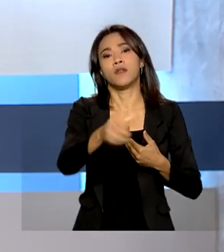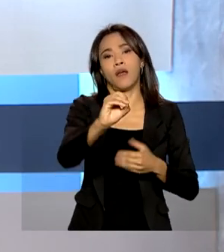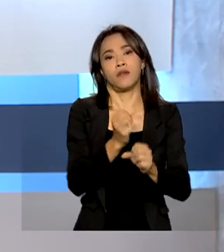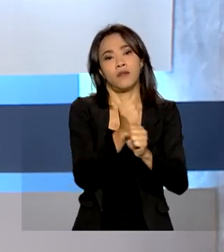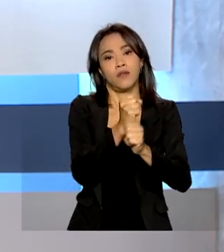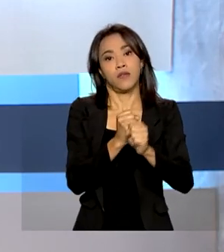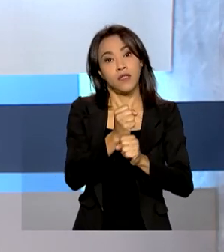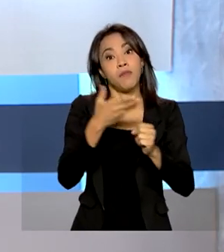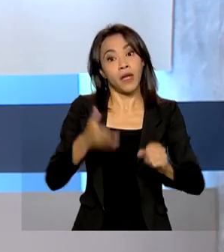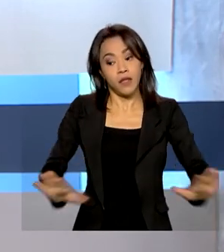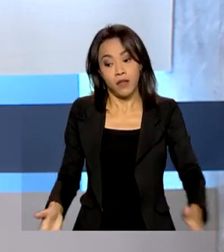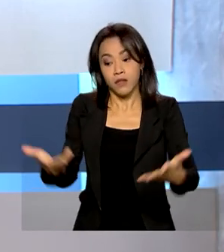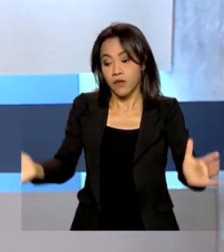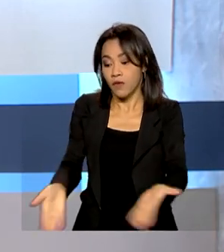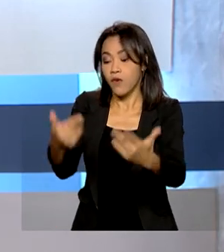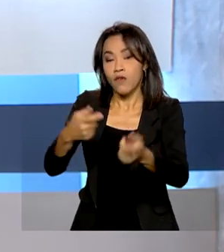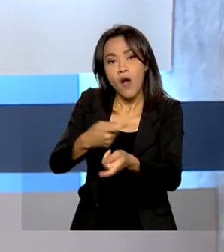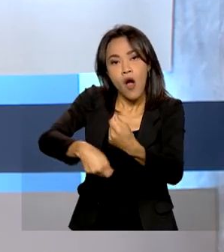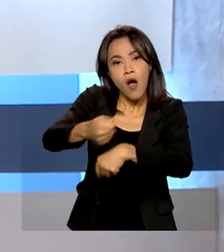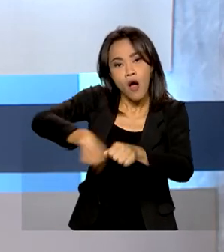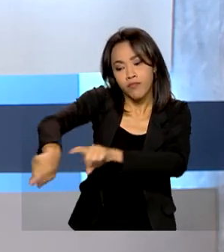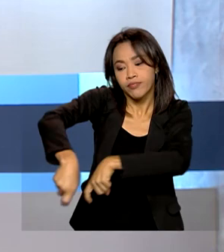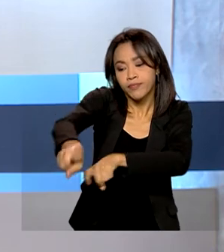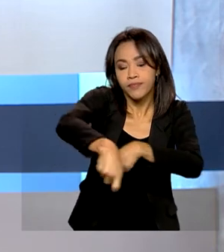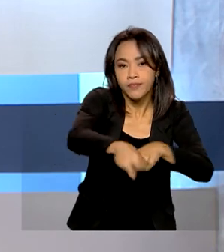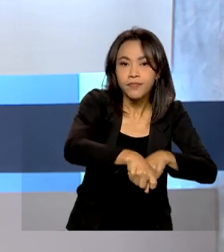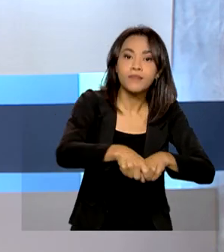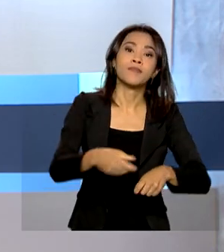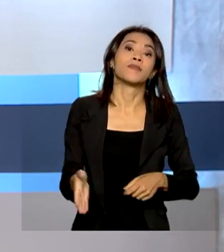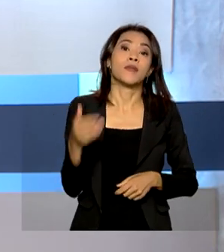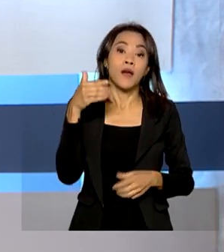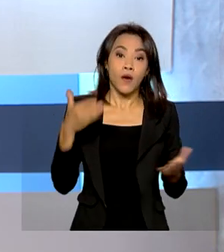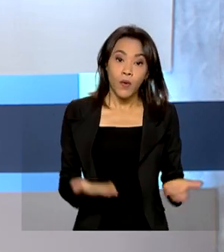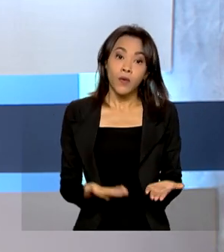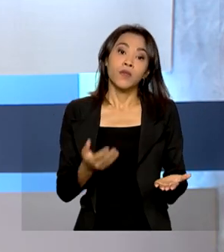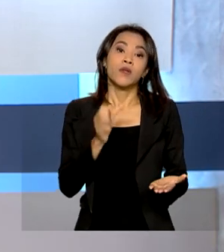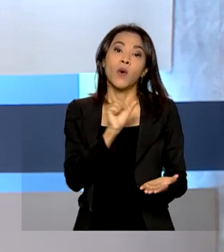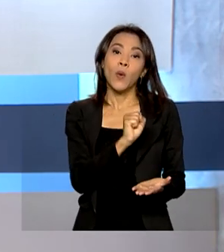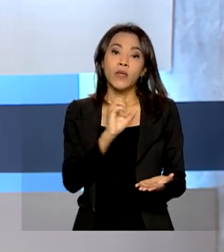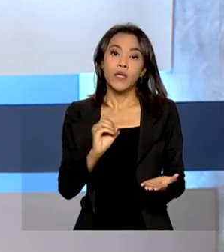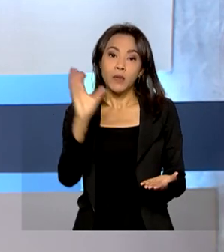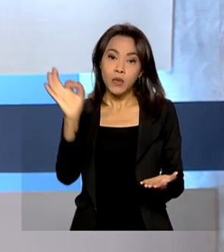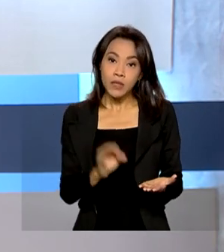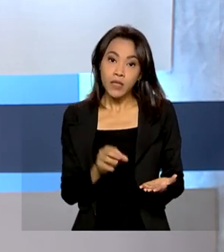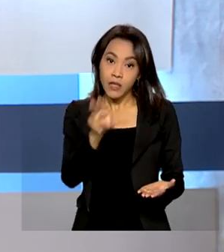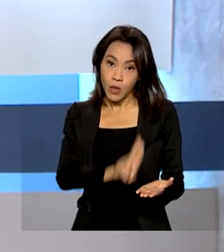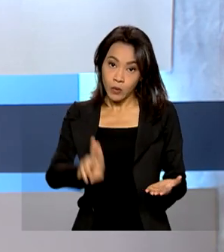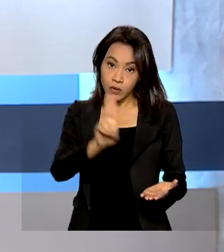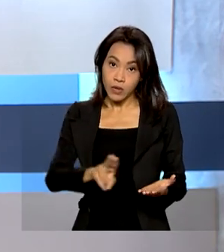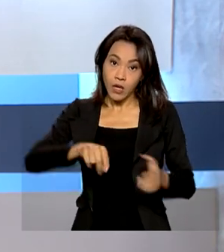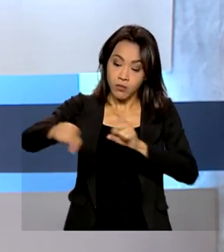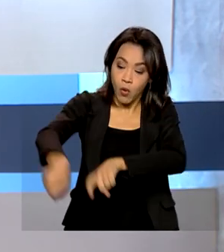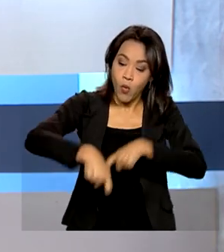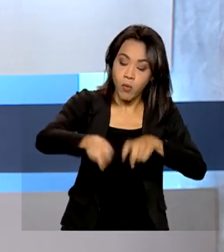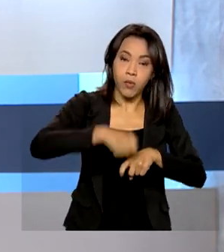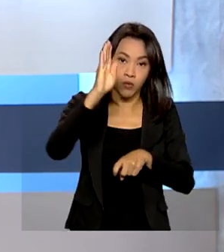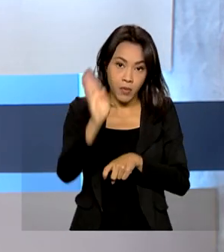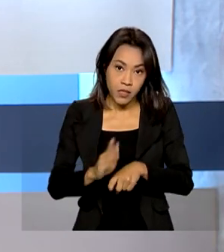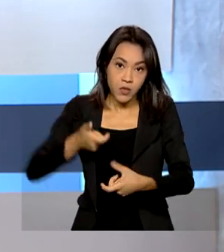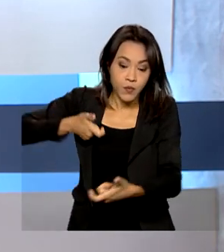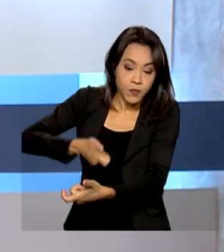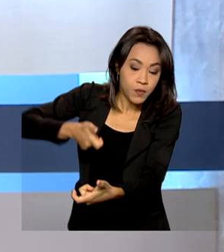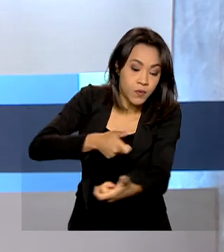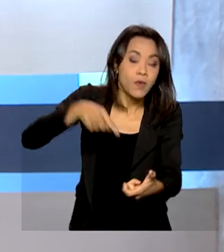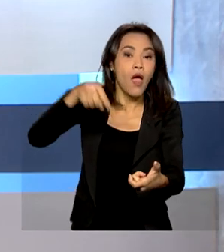desenvolvimento do agronegócio nacional. Aproximadamente 80% dos fertilizantes usados na agricultura brasileira são